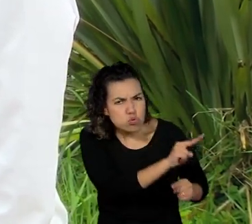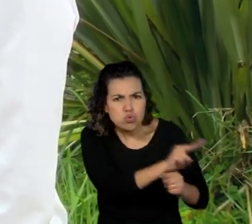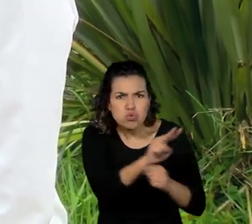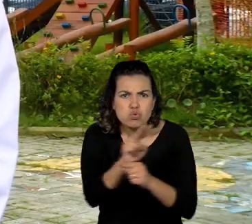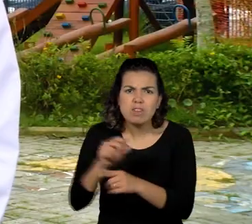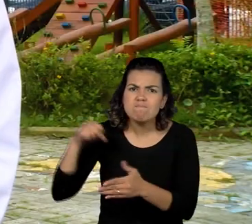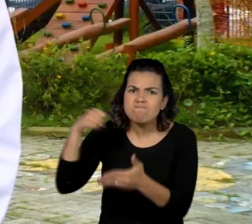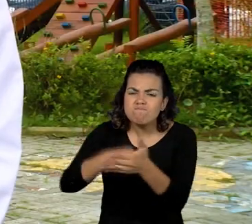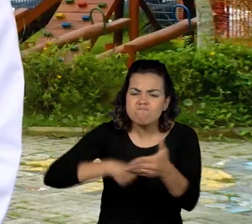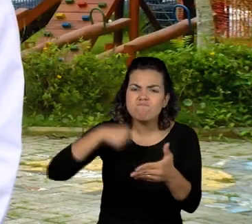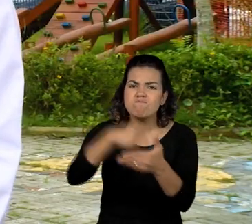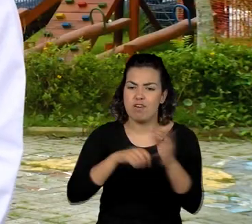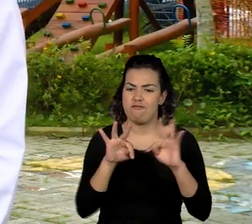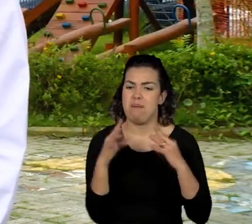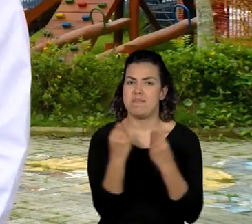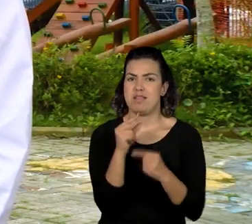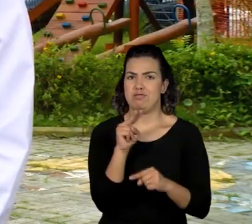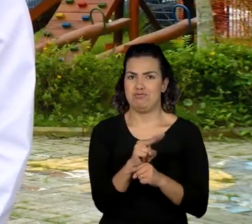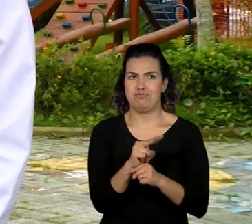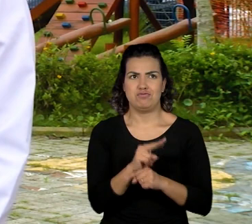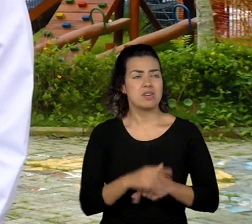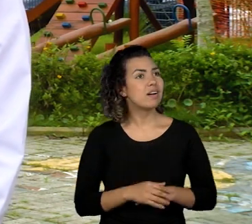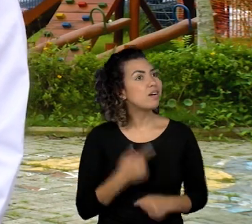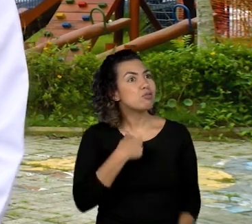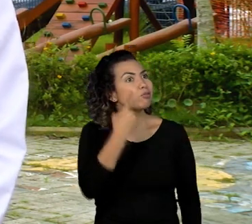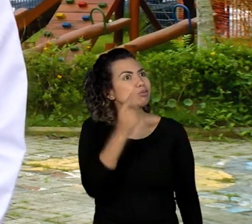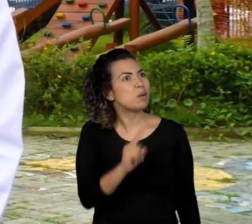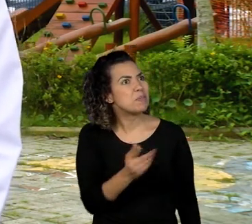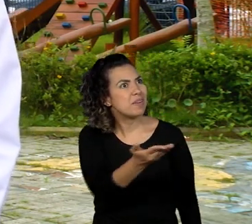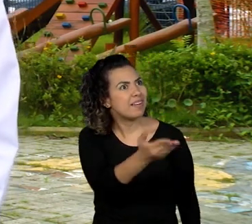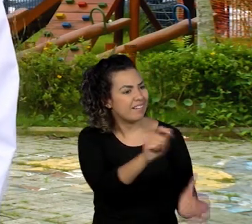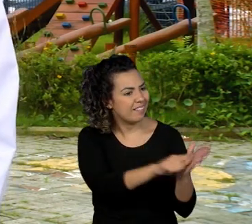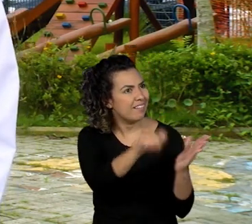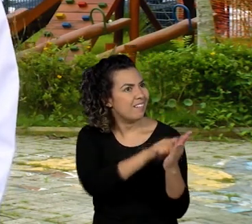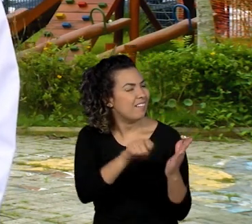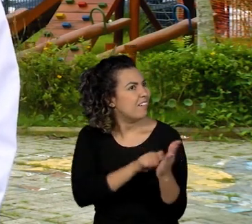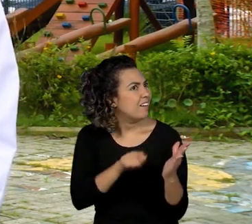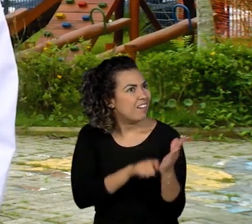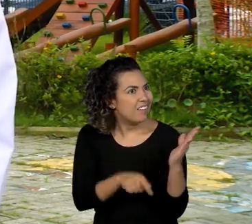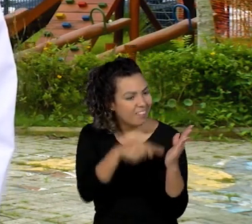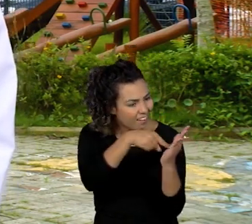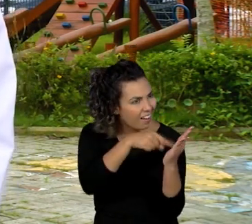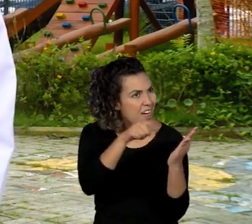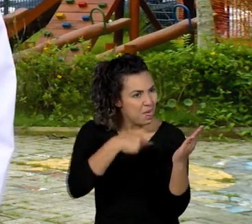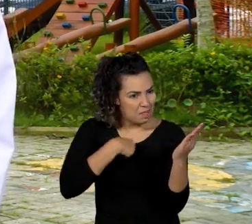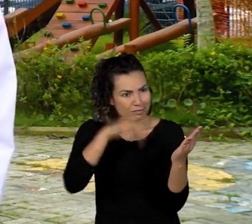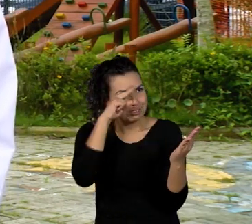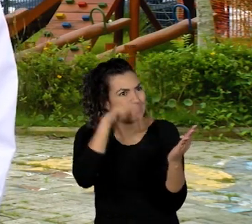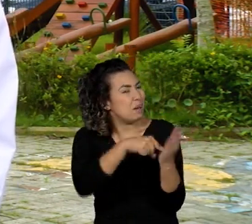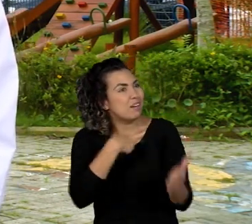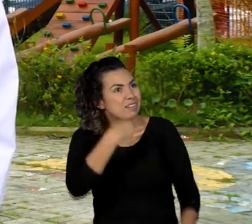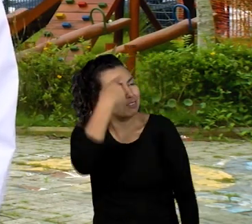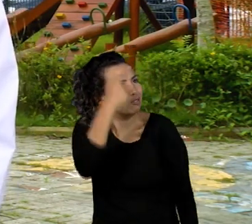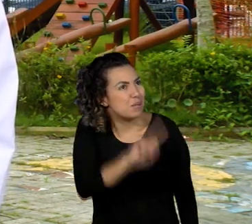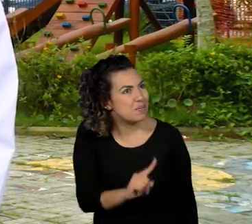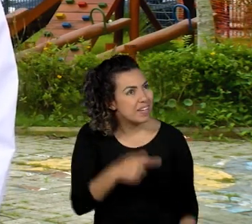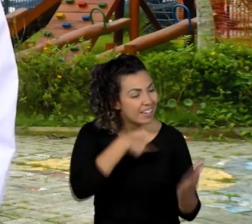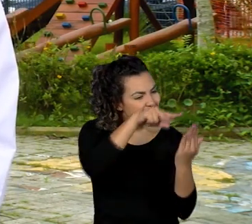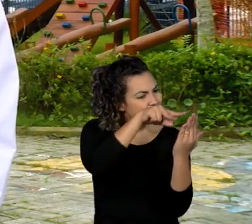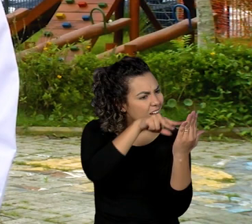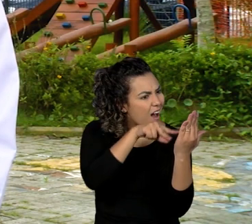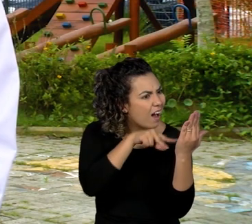Eu não sabia que ela tinha feito essa redação para mim e quando eu descobri, fiquei